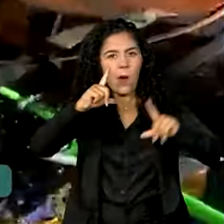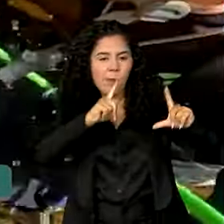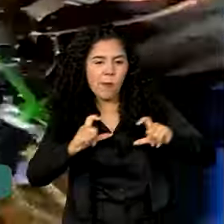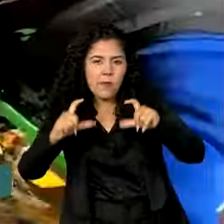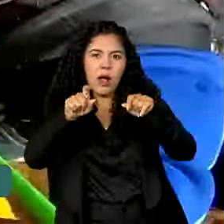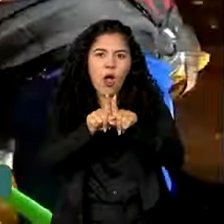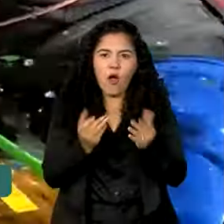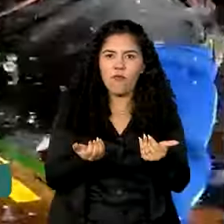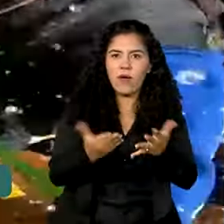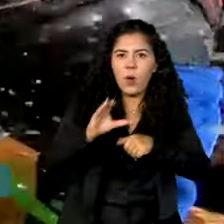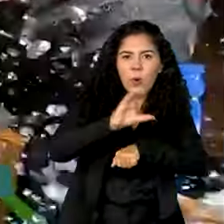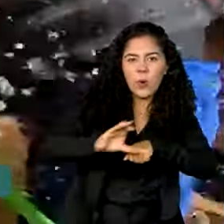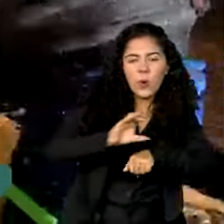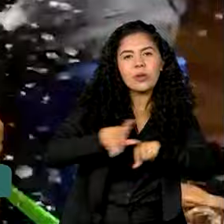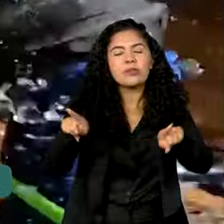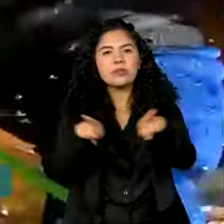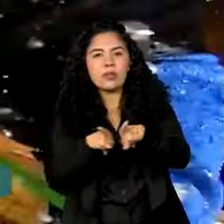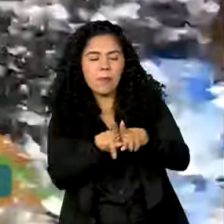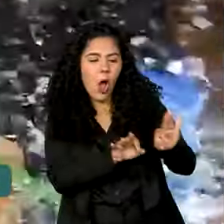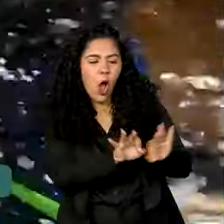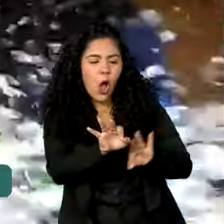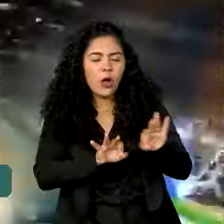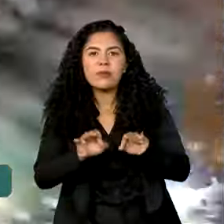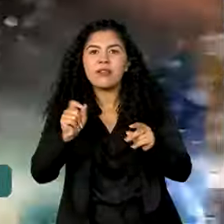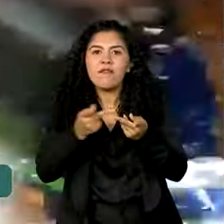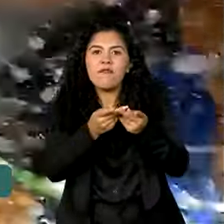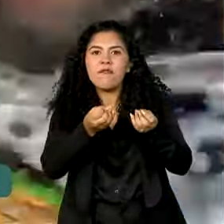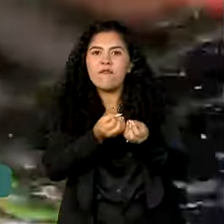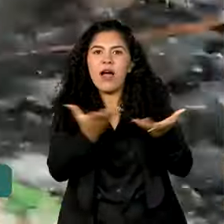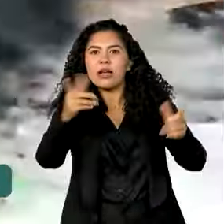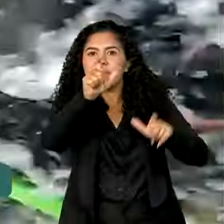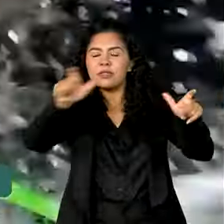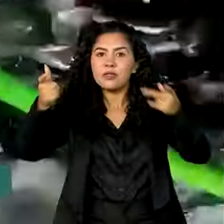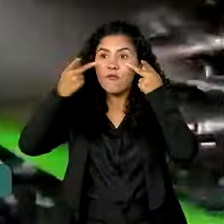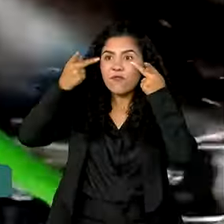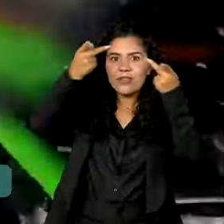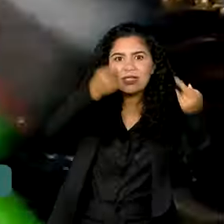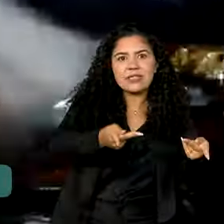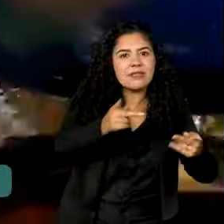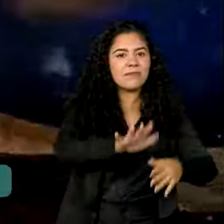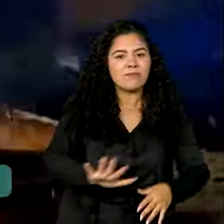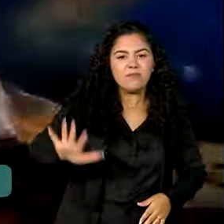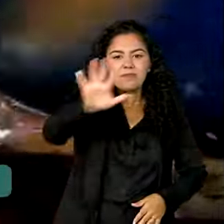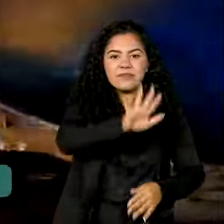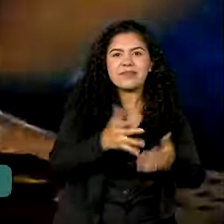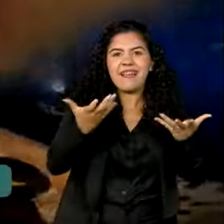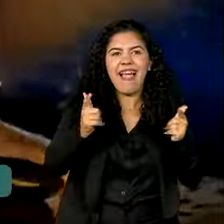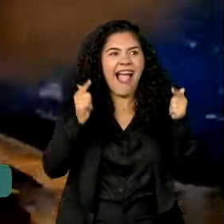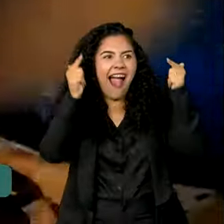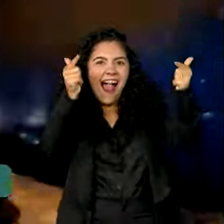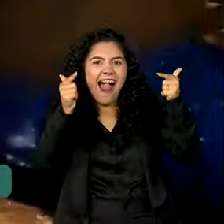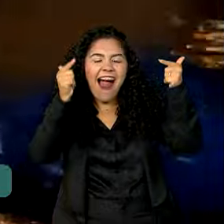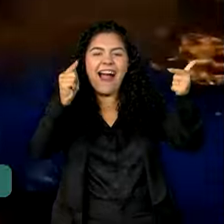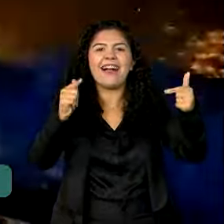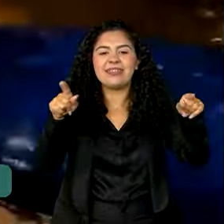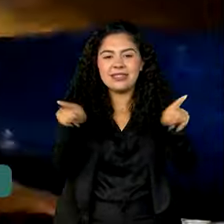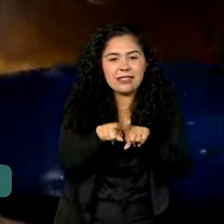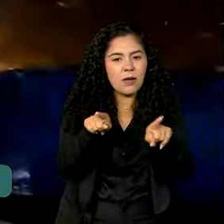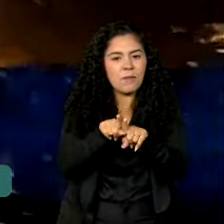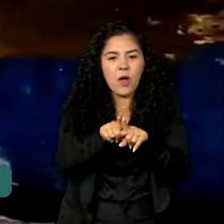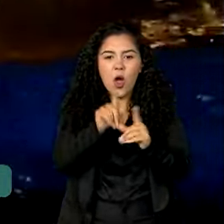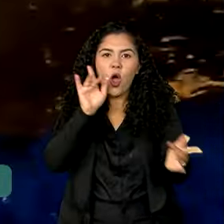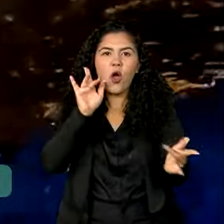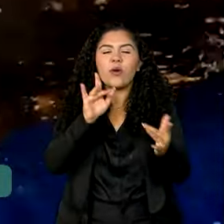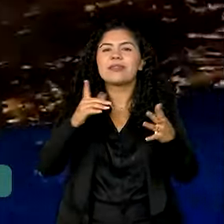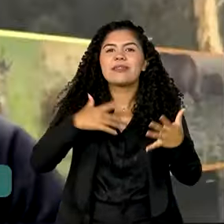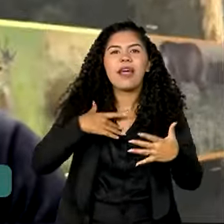cursos e organiza expedições que atraem visitantes de todo o mundo, em busca de adrenalina e contato direto com